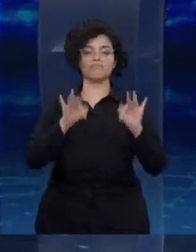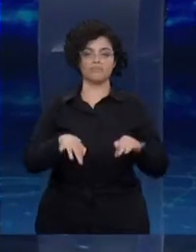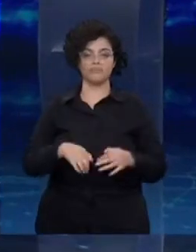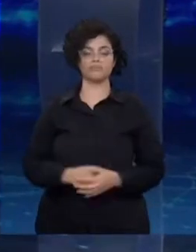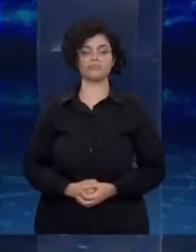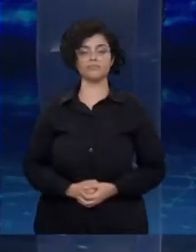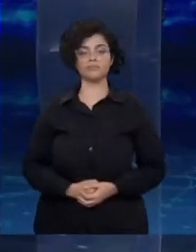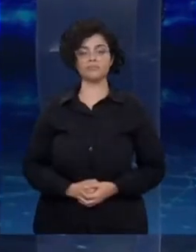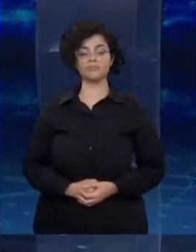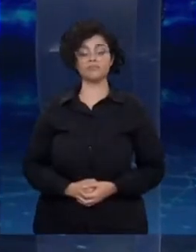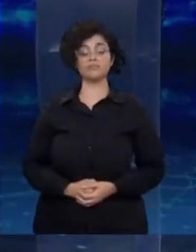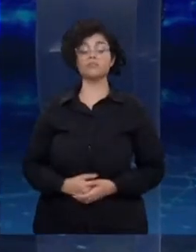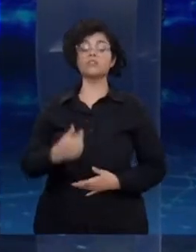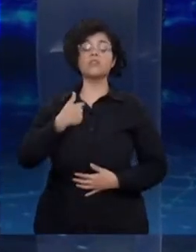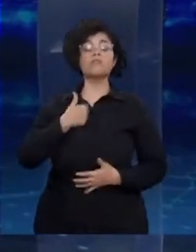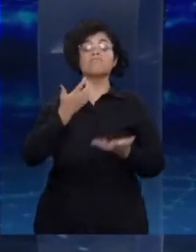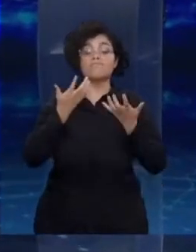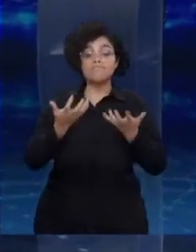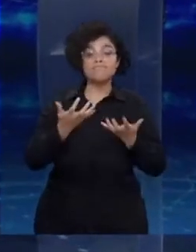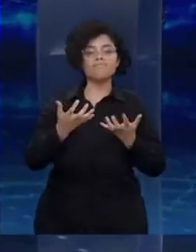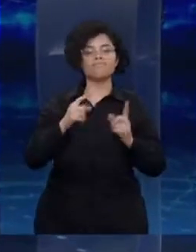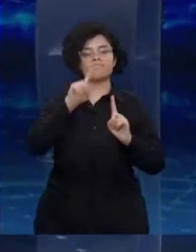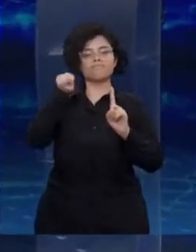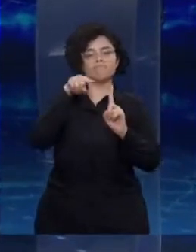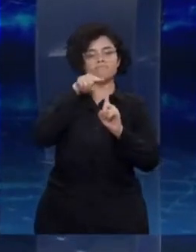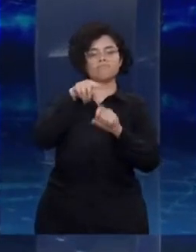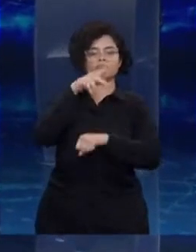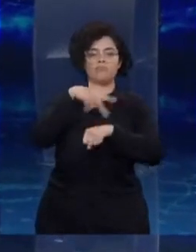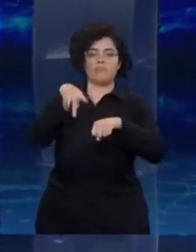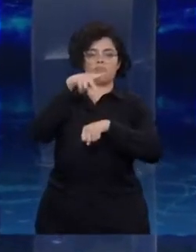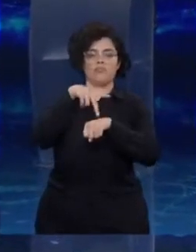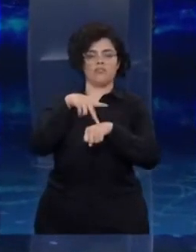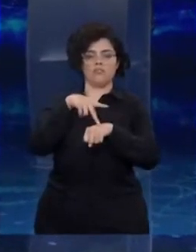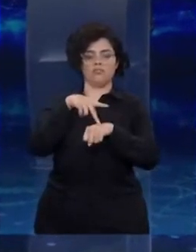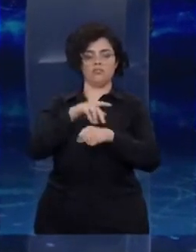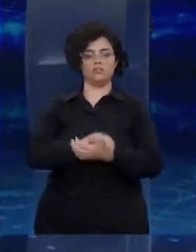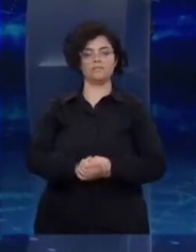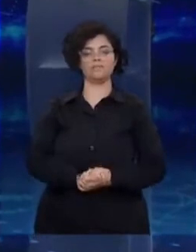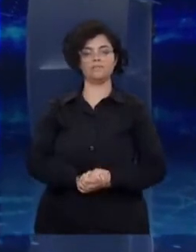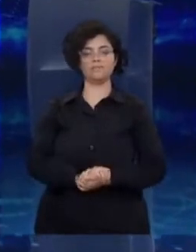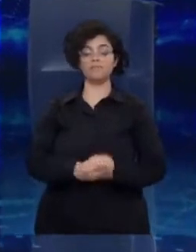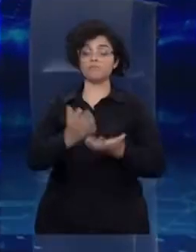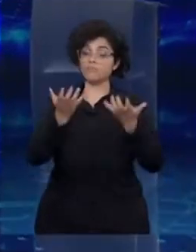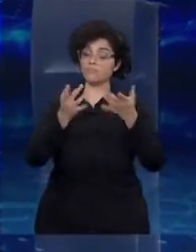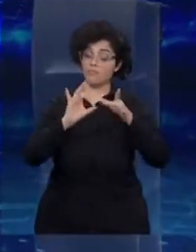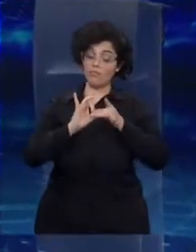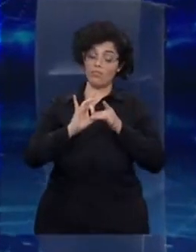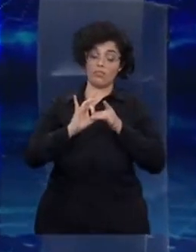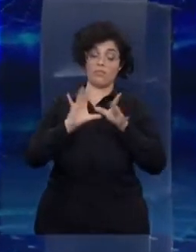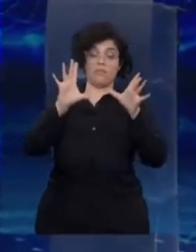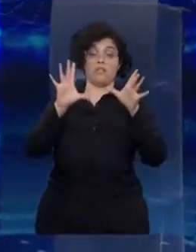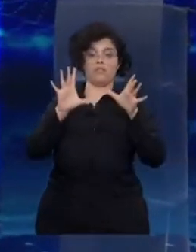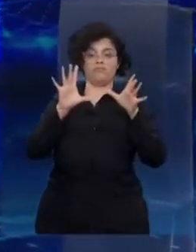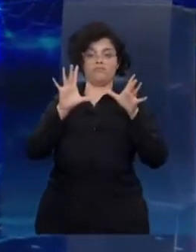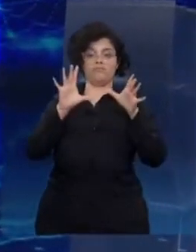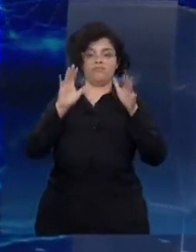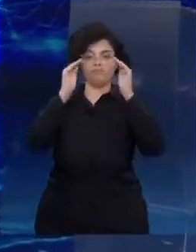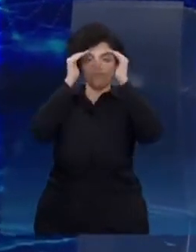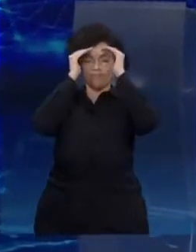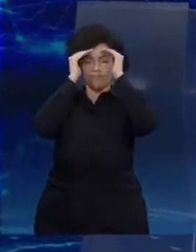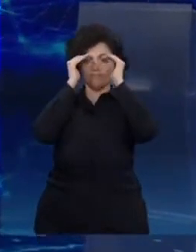O que eu quero para o meu país? Primeiro, eu quero um país livre. Um país onde seja